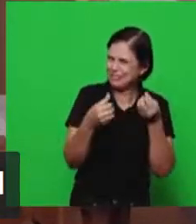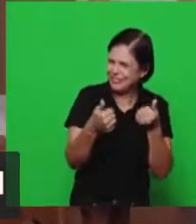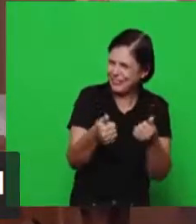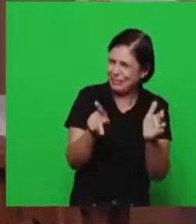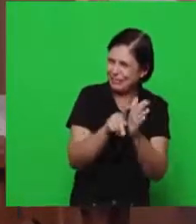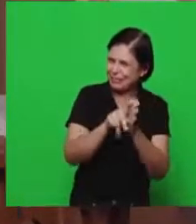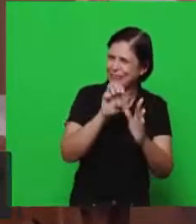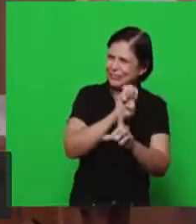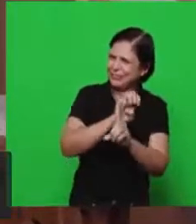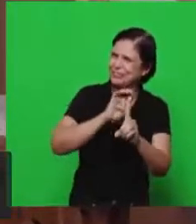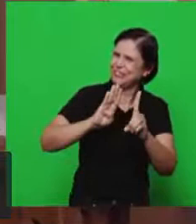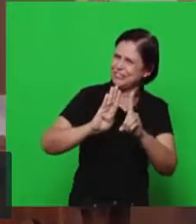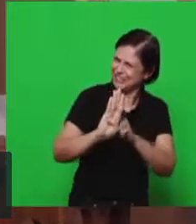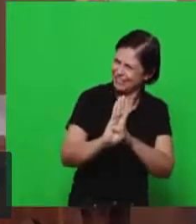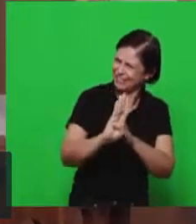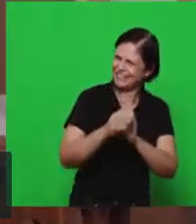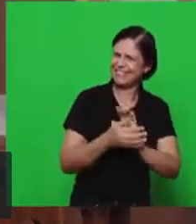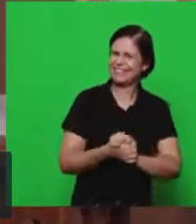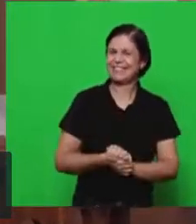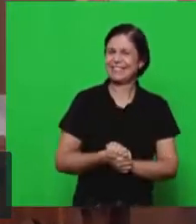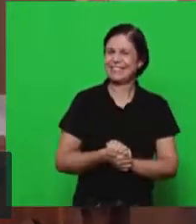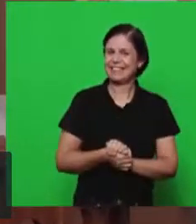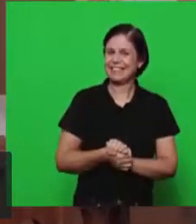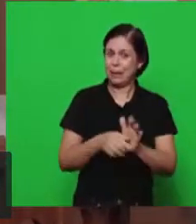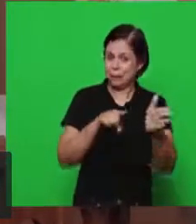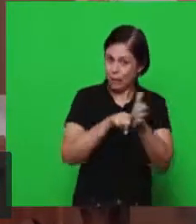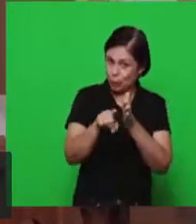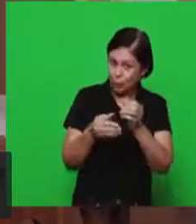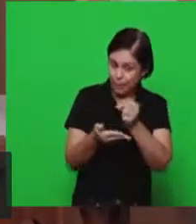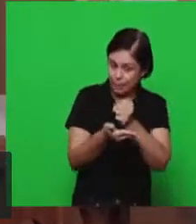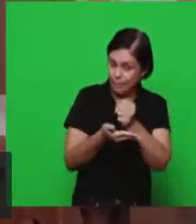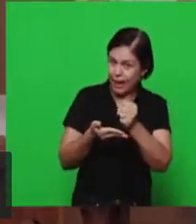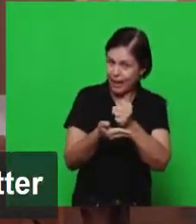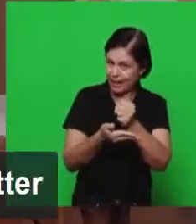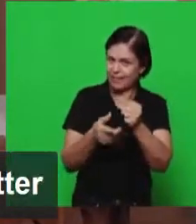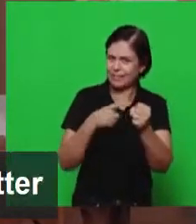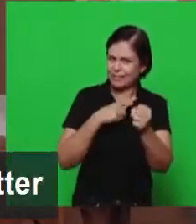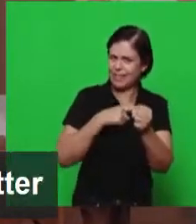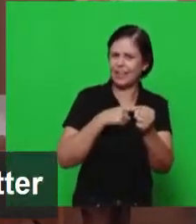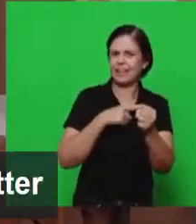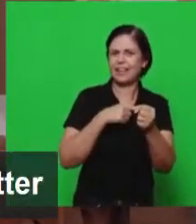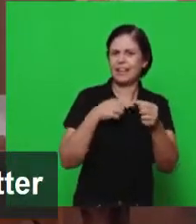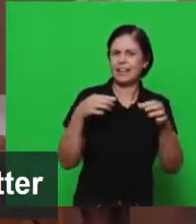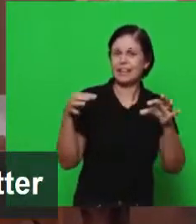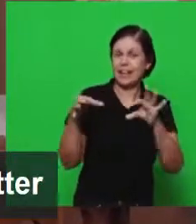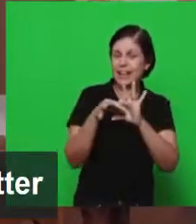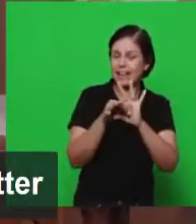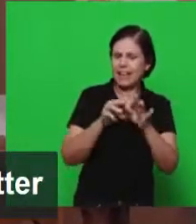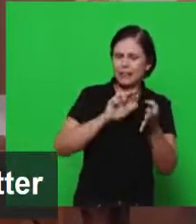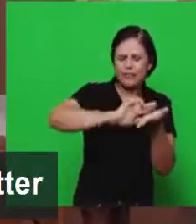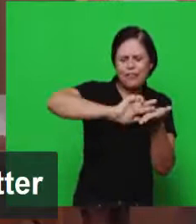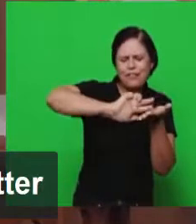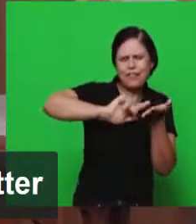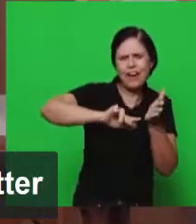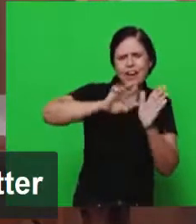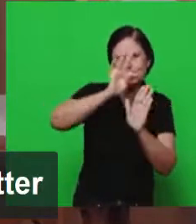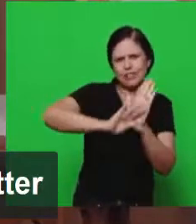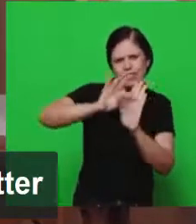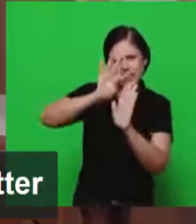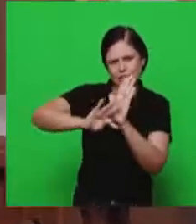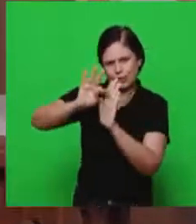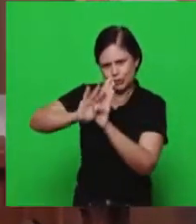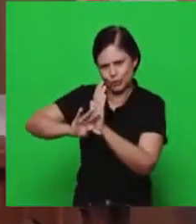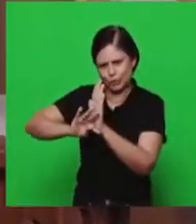Bíblica Dominical, que estão baseadas em diversos textos da Palavra de Deus, com ênfase, a primeira